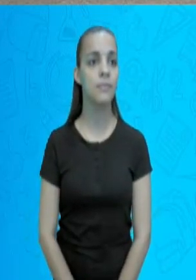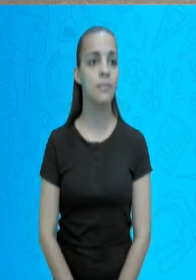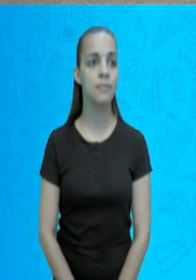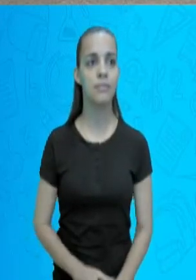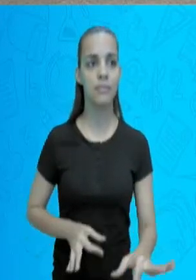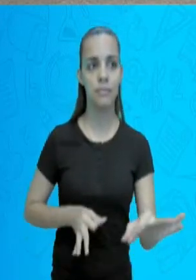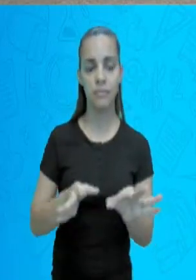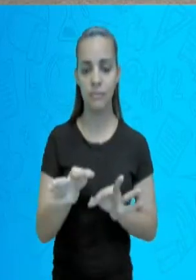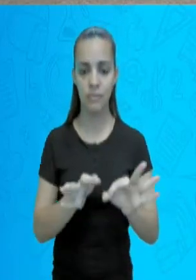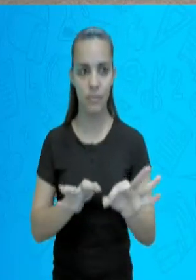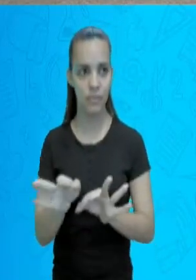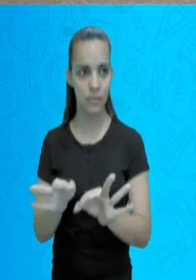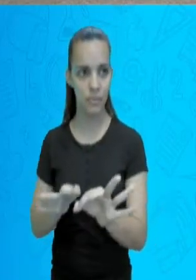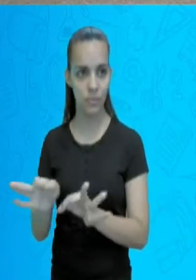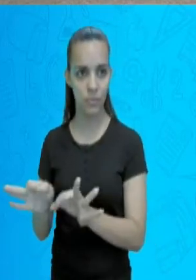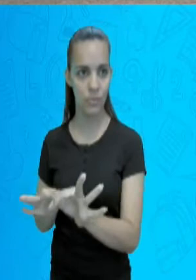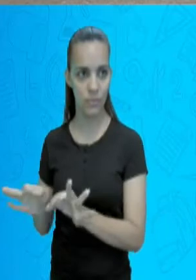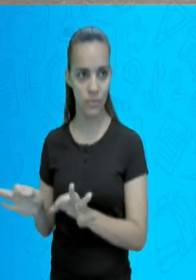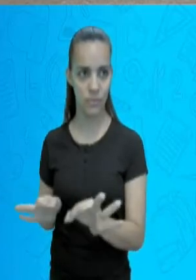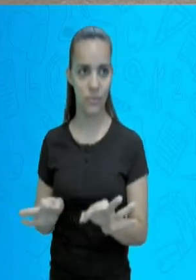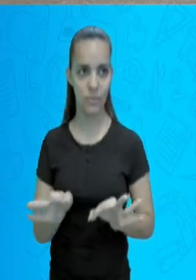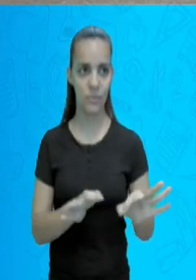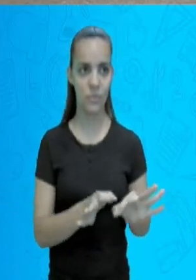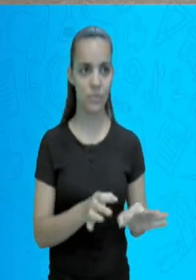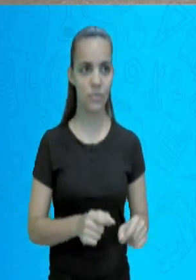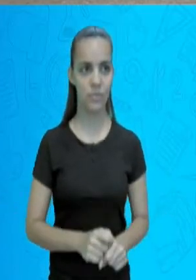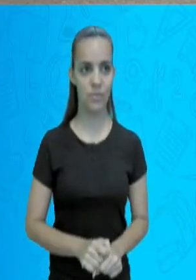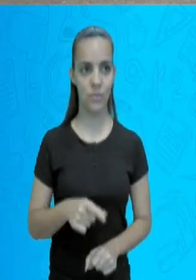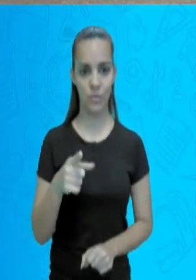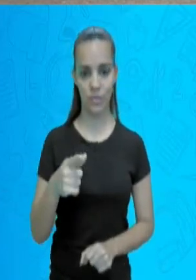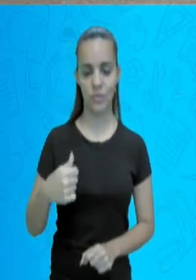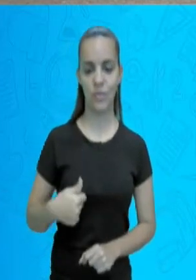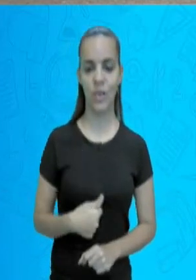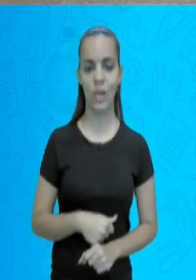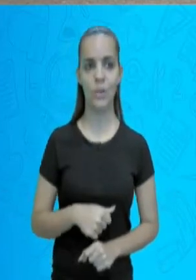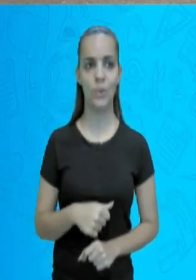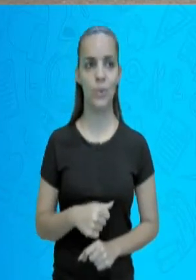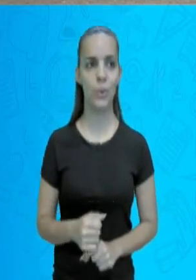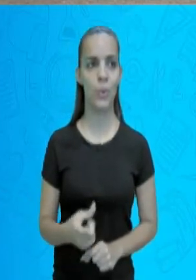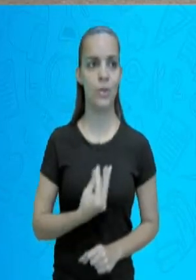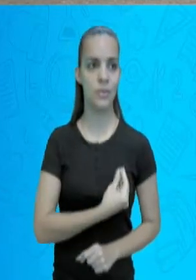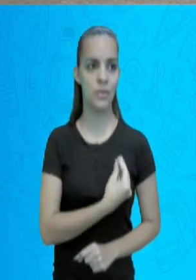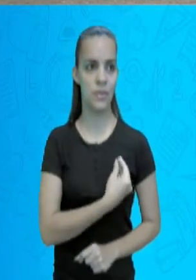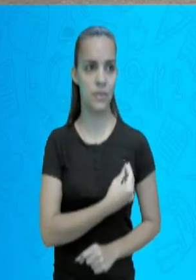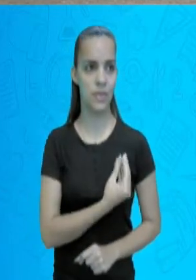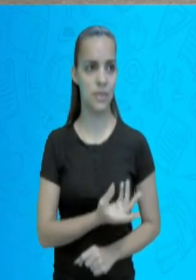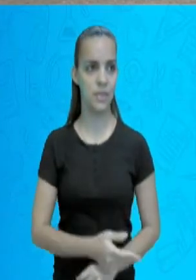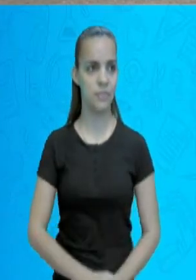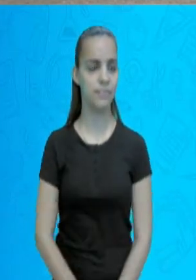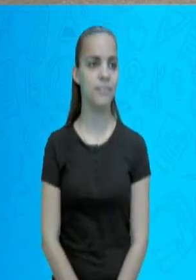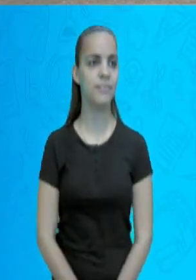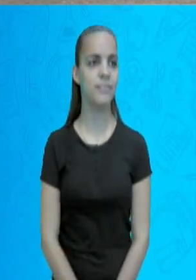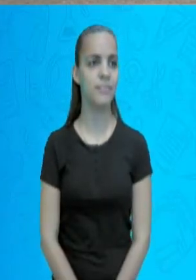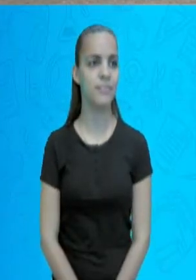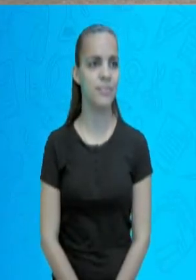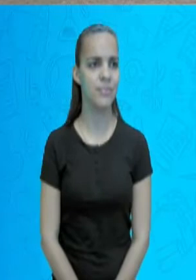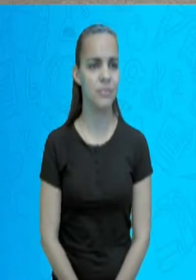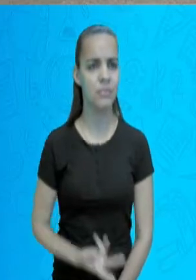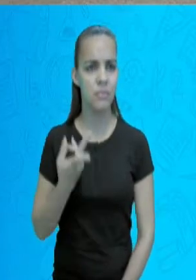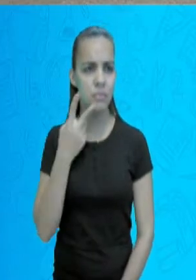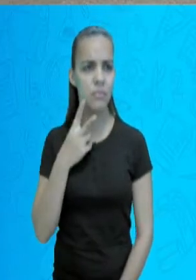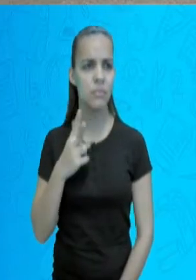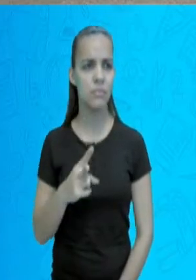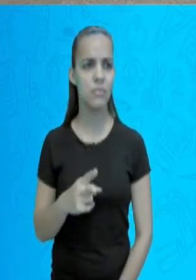para elaborar as novas leis. por exemplo, nós vimos